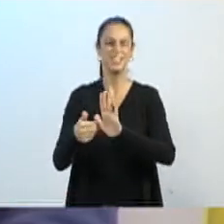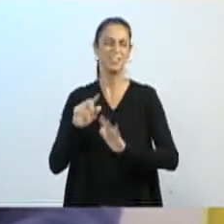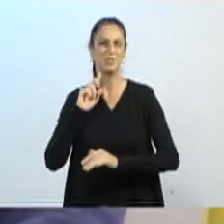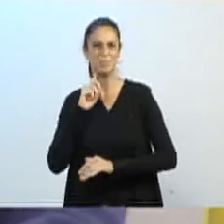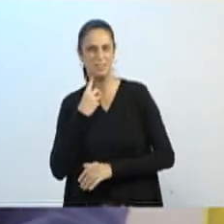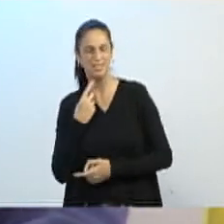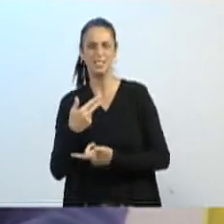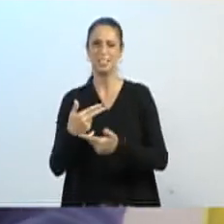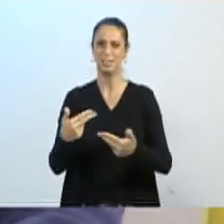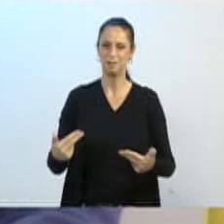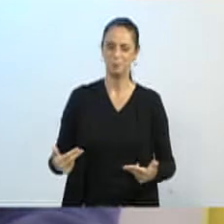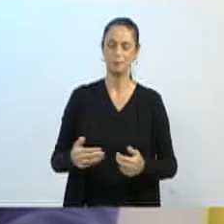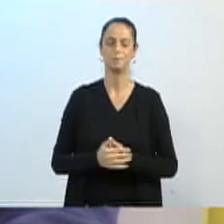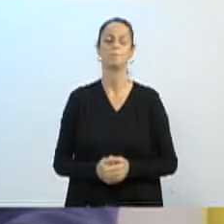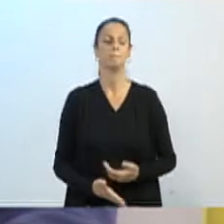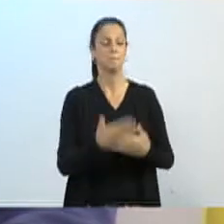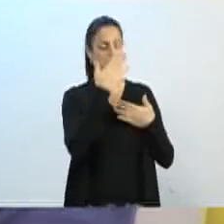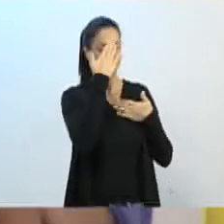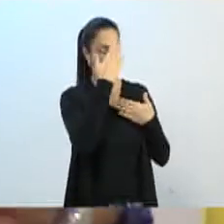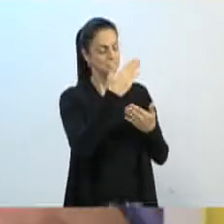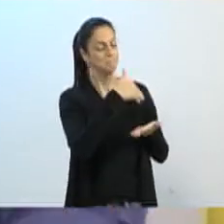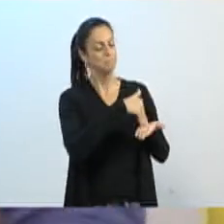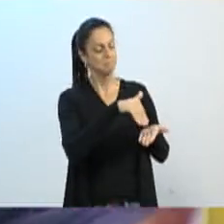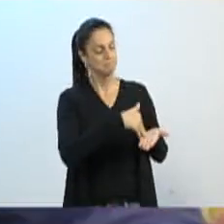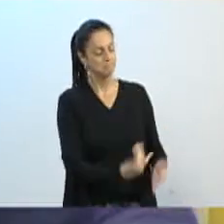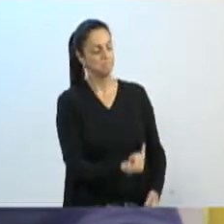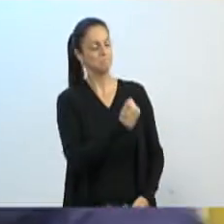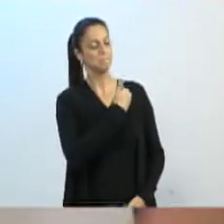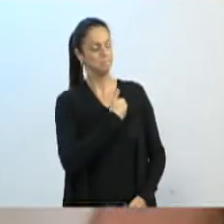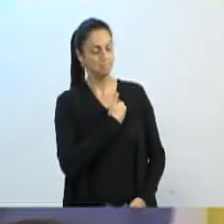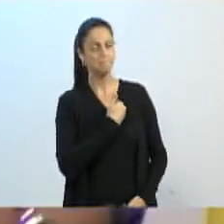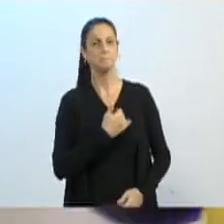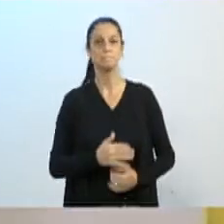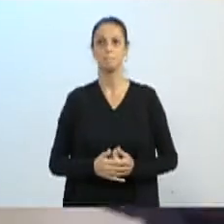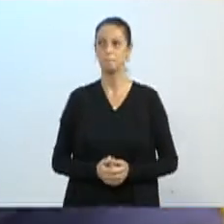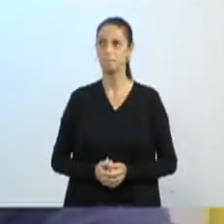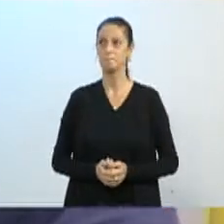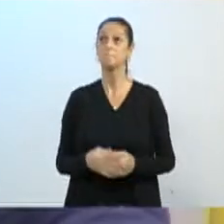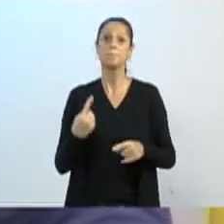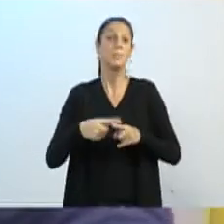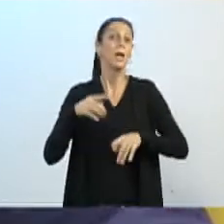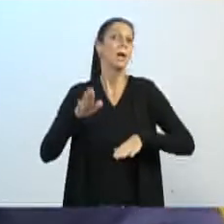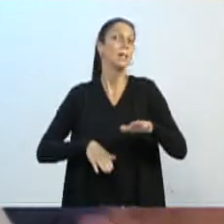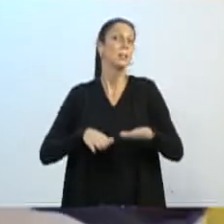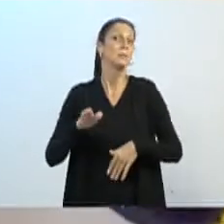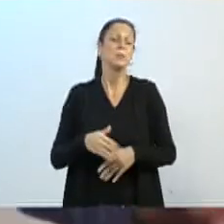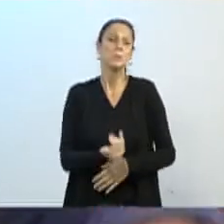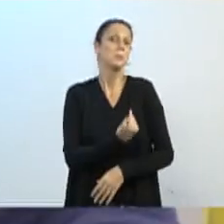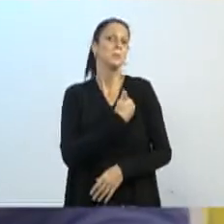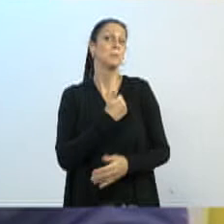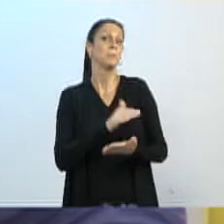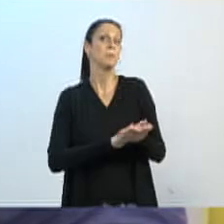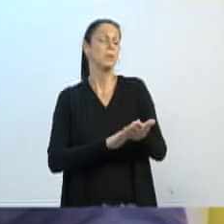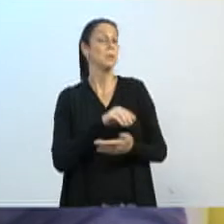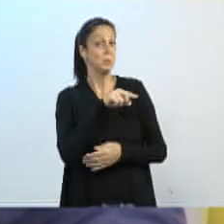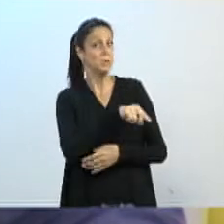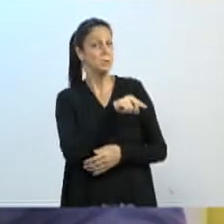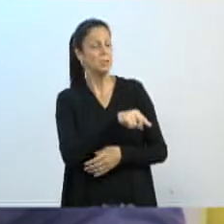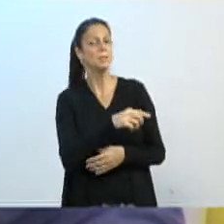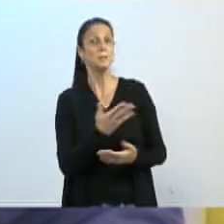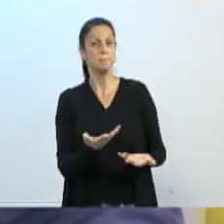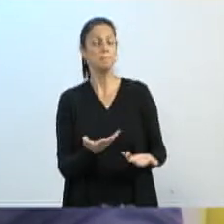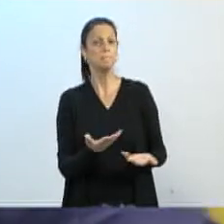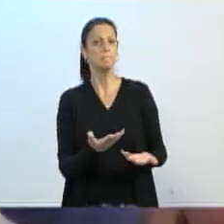ao secretário pela informação, que muitas vezes acaba passando despercebida, mas ele teve a